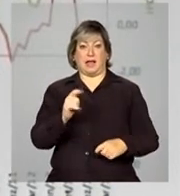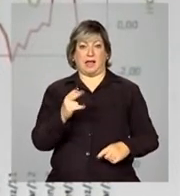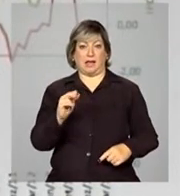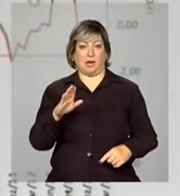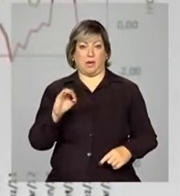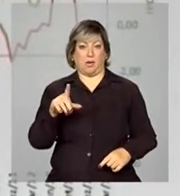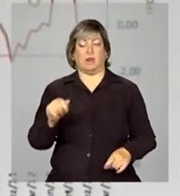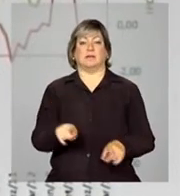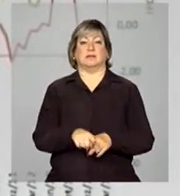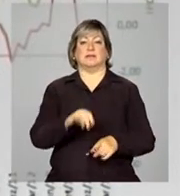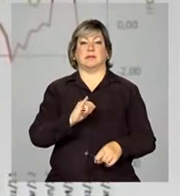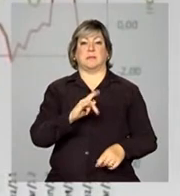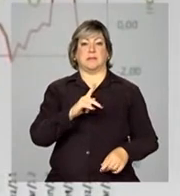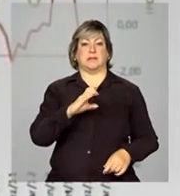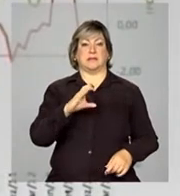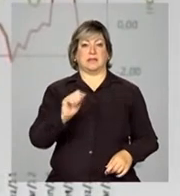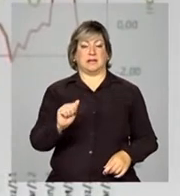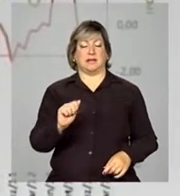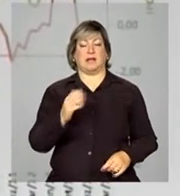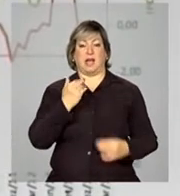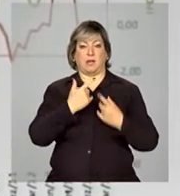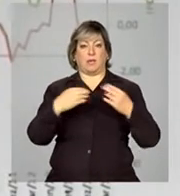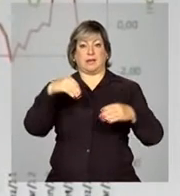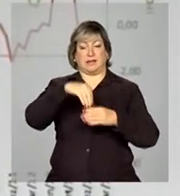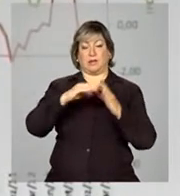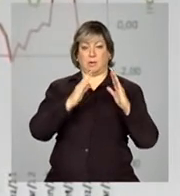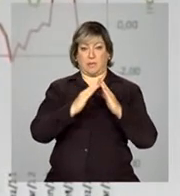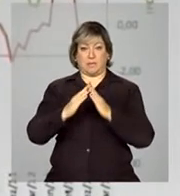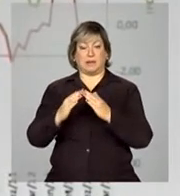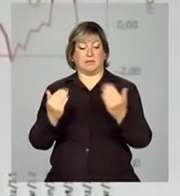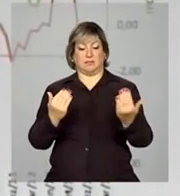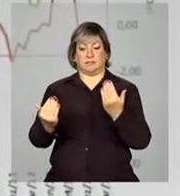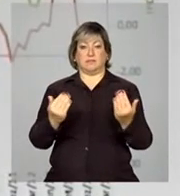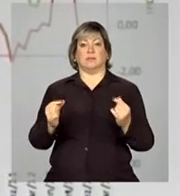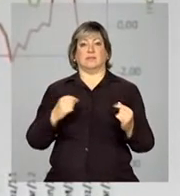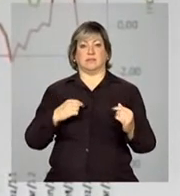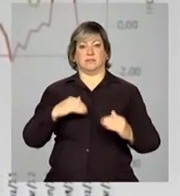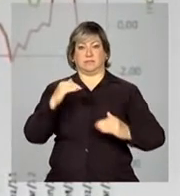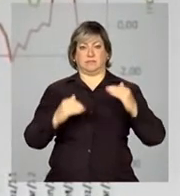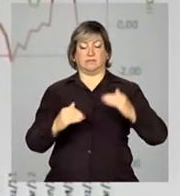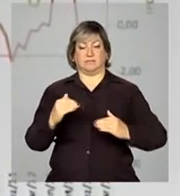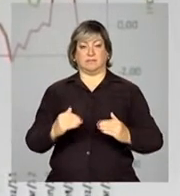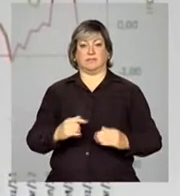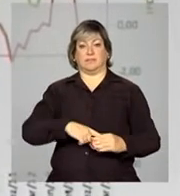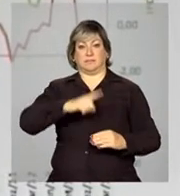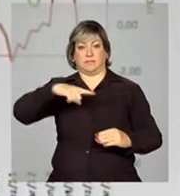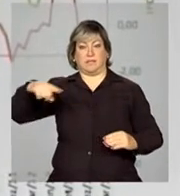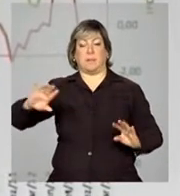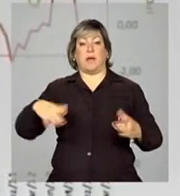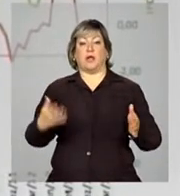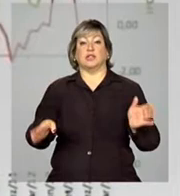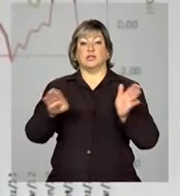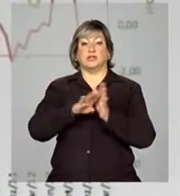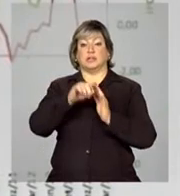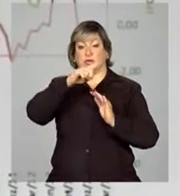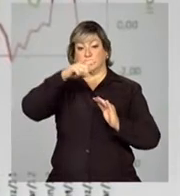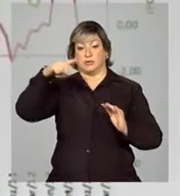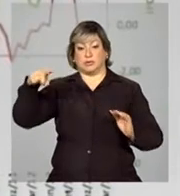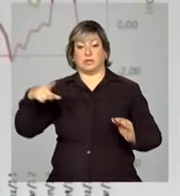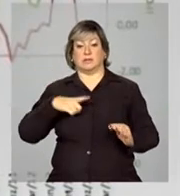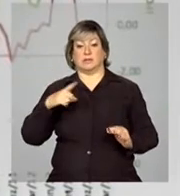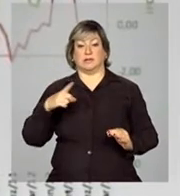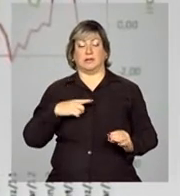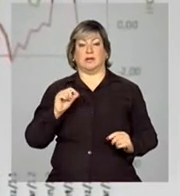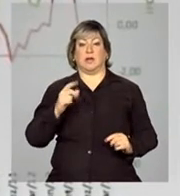IPCA alimentação no domicílio. A gente pode ver que tem uma correlação bastante elevada, mas chega no final da amostra, parece que abre uma